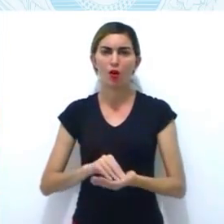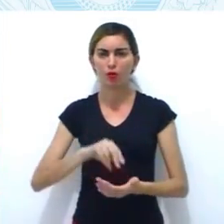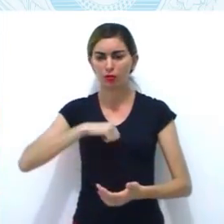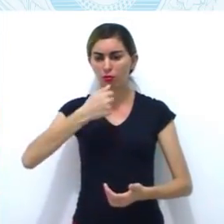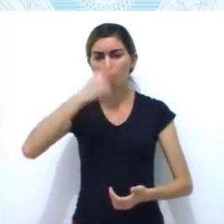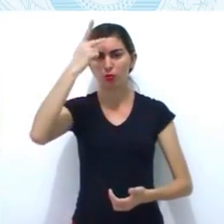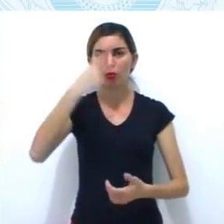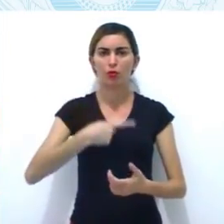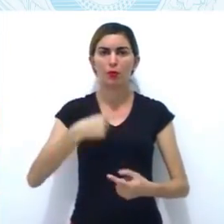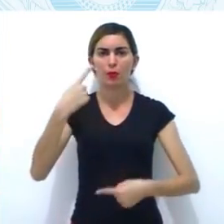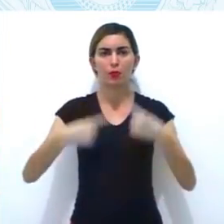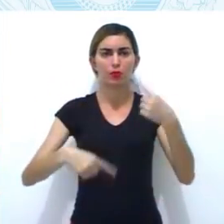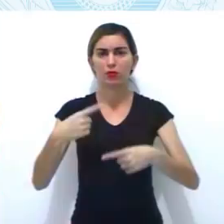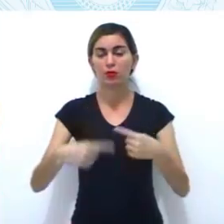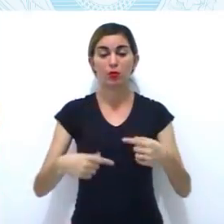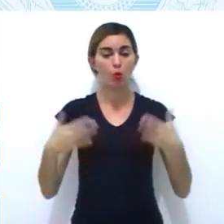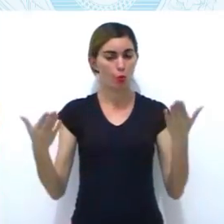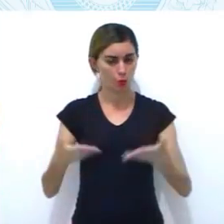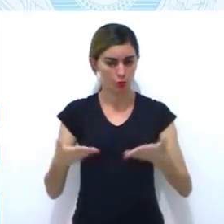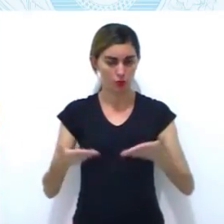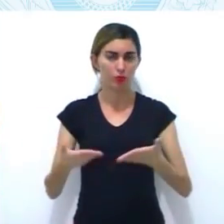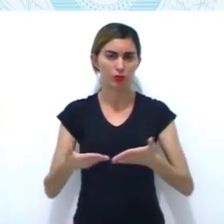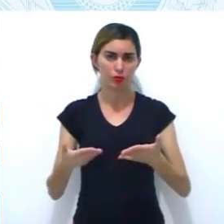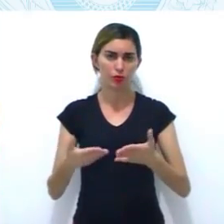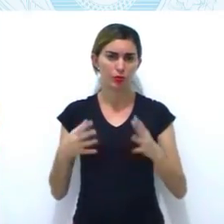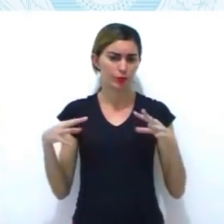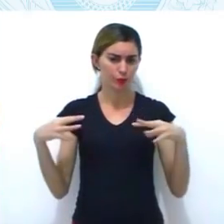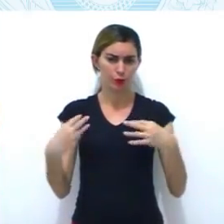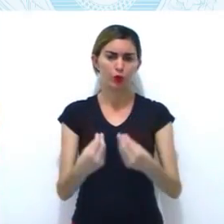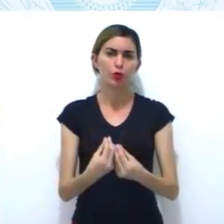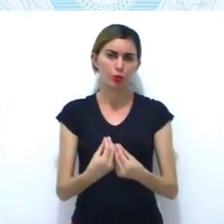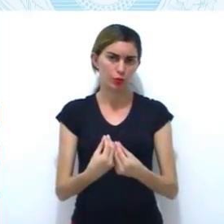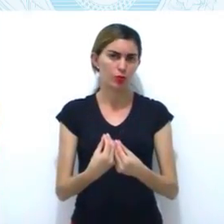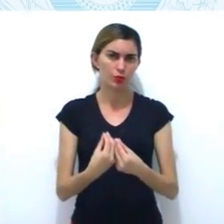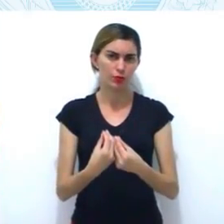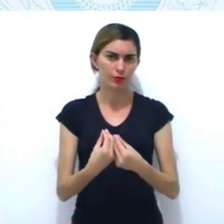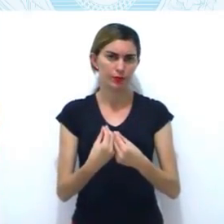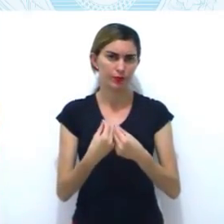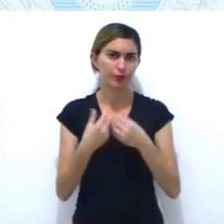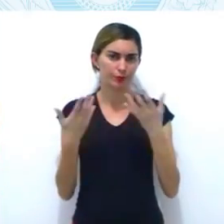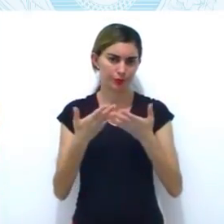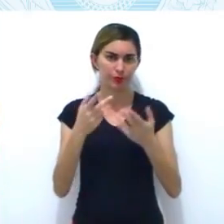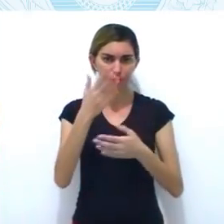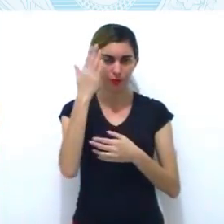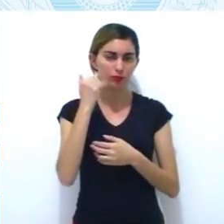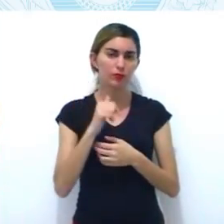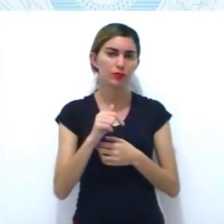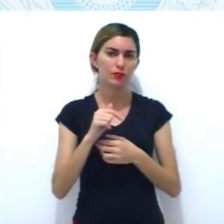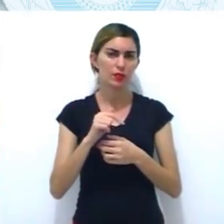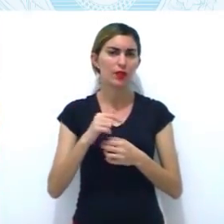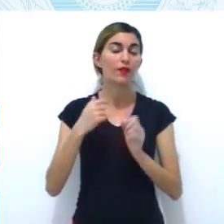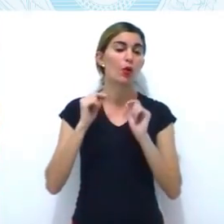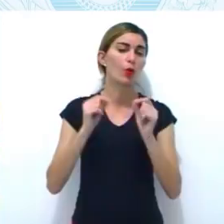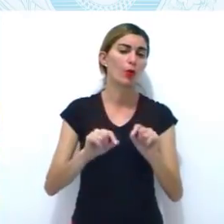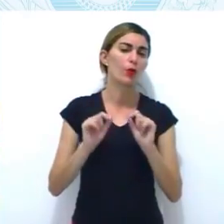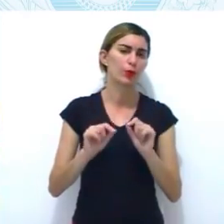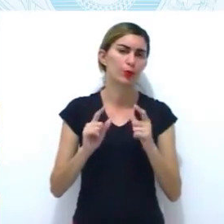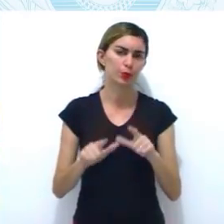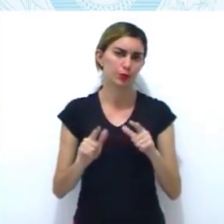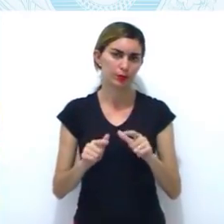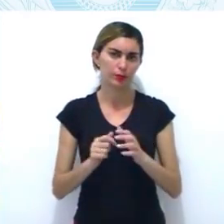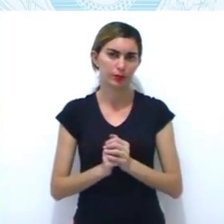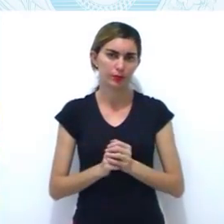autonomia política. Pois todas as ordens, quero que vocês saibam, vinham da onde?